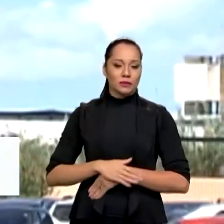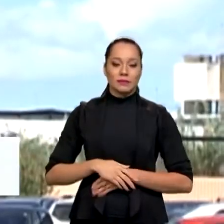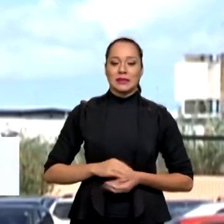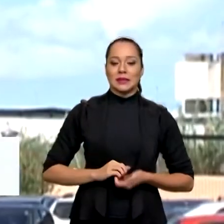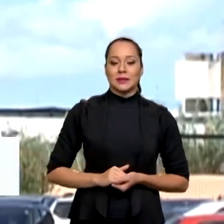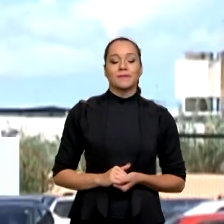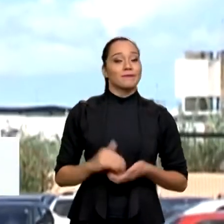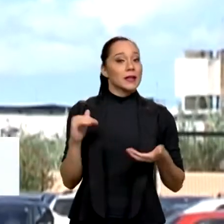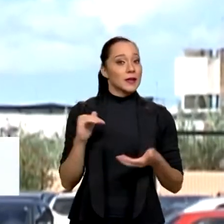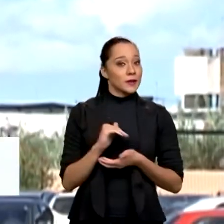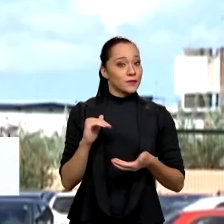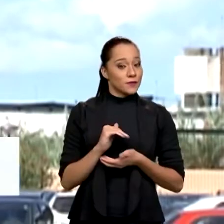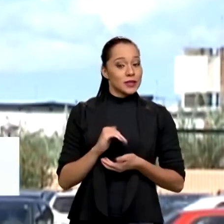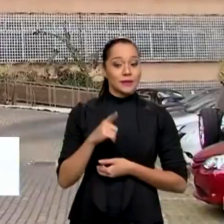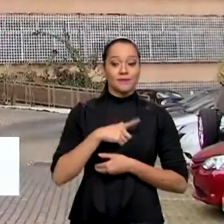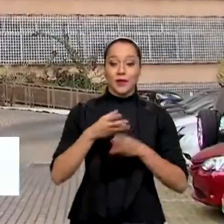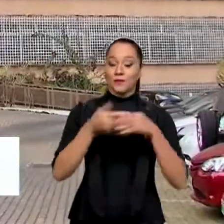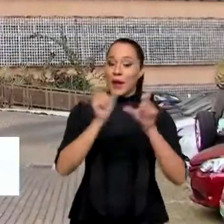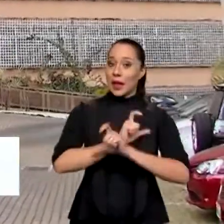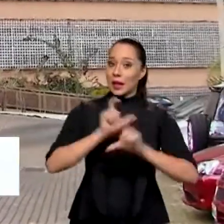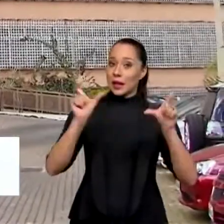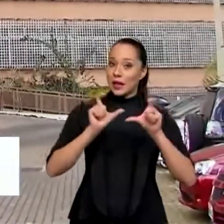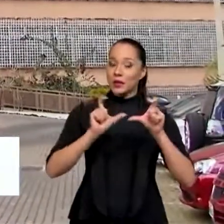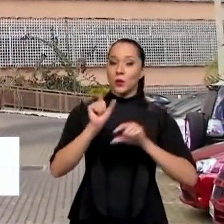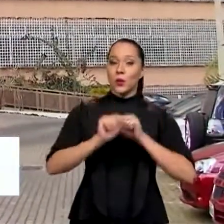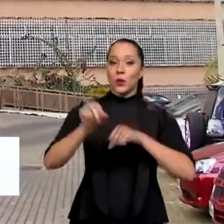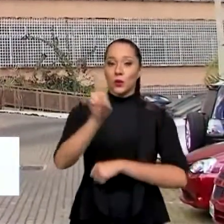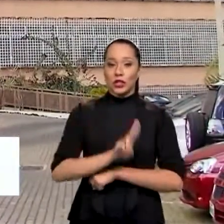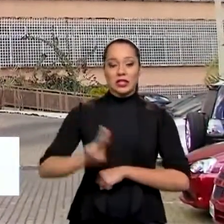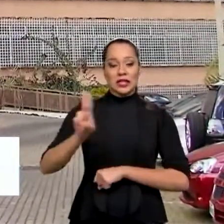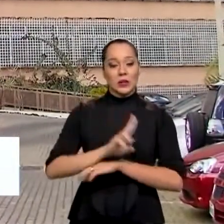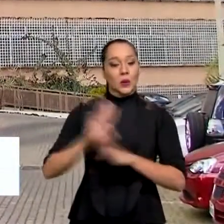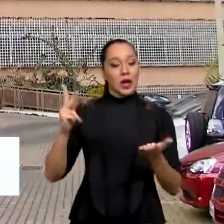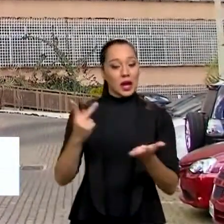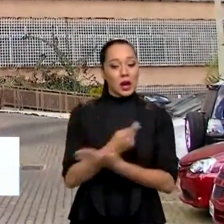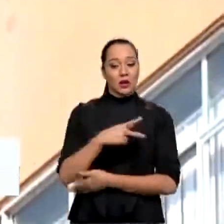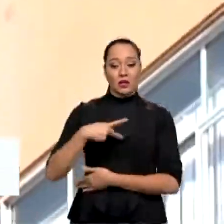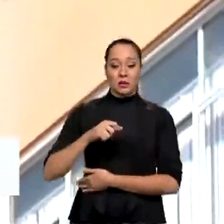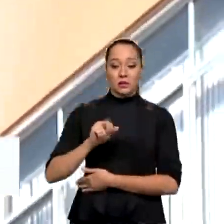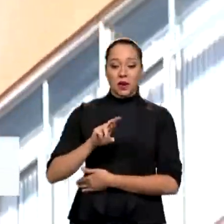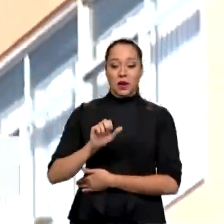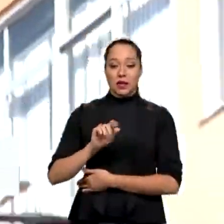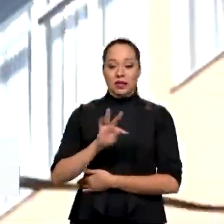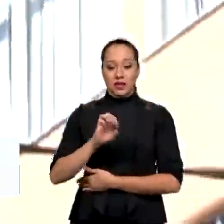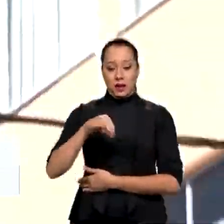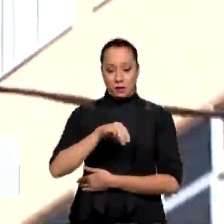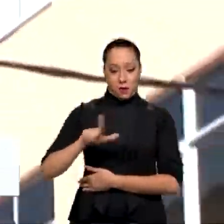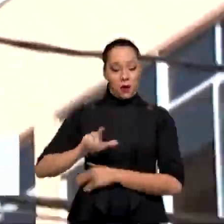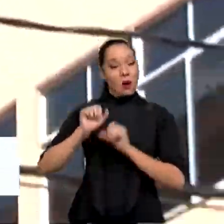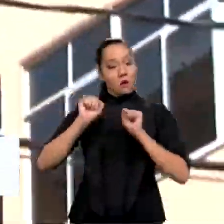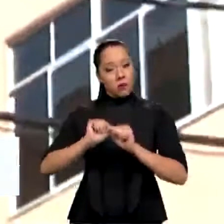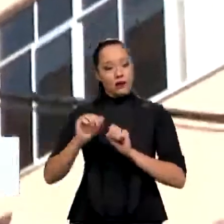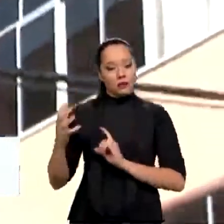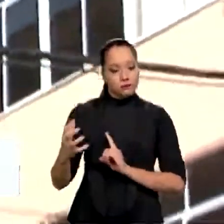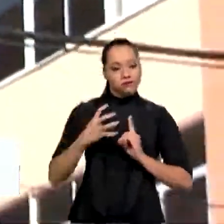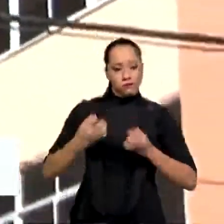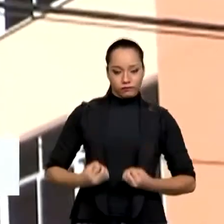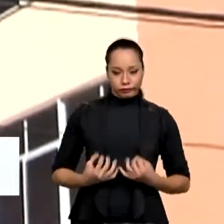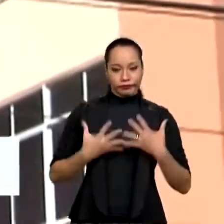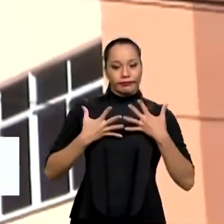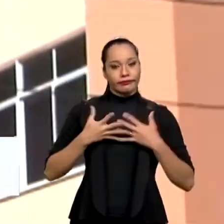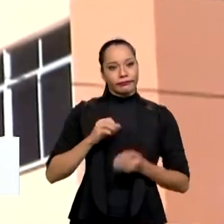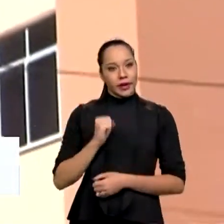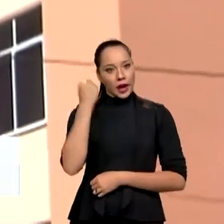A Anvisa soltou um alerta que a utilização incorreta de paracetamol pode causar efeitos colaterais graves,